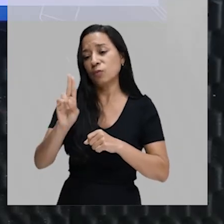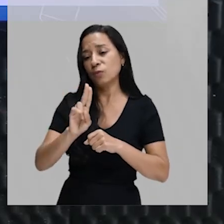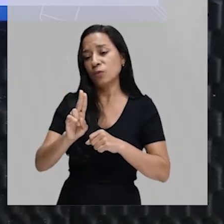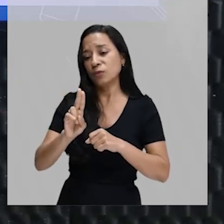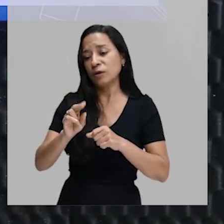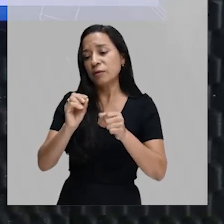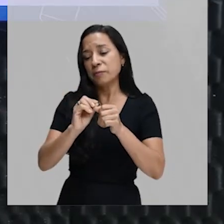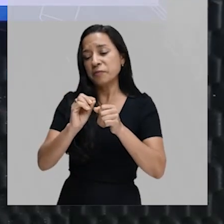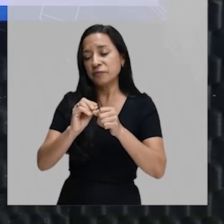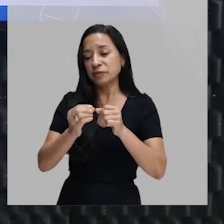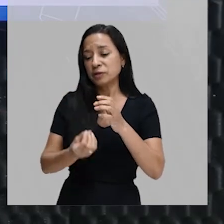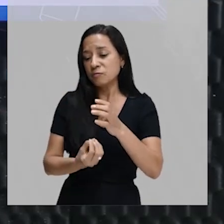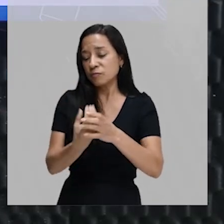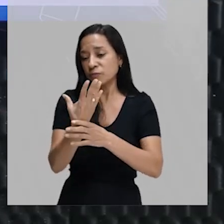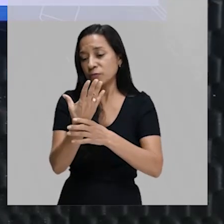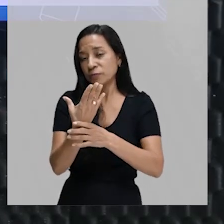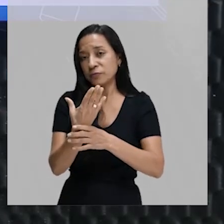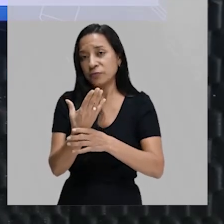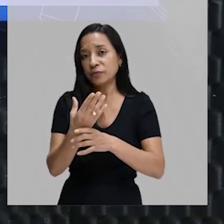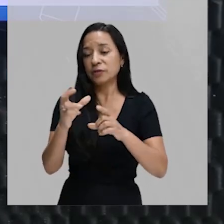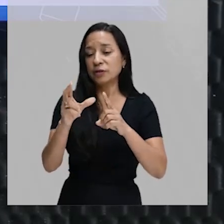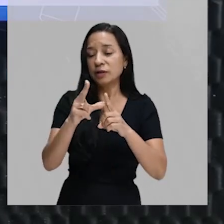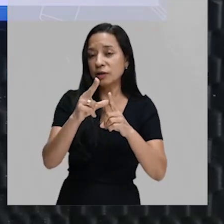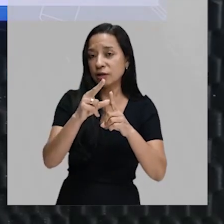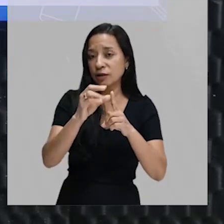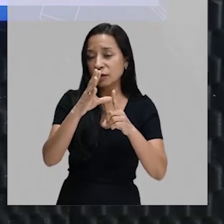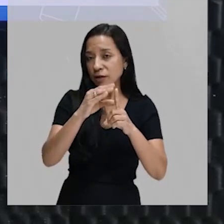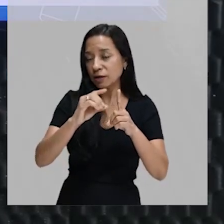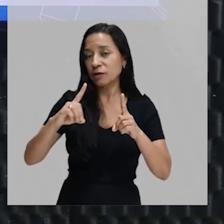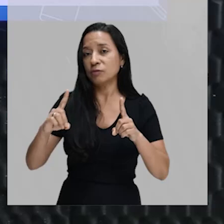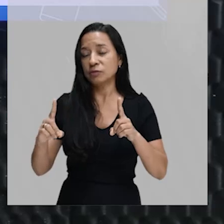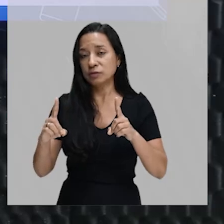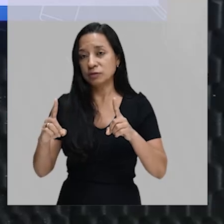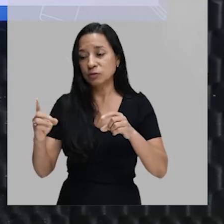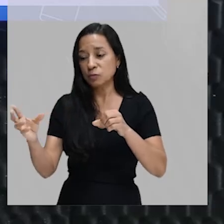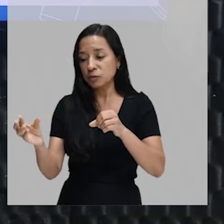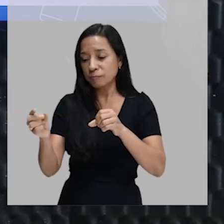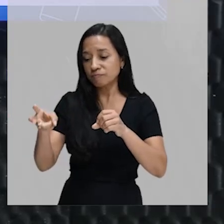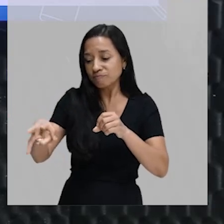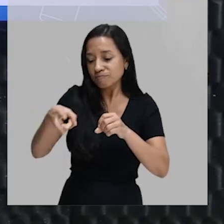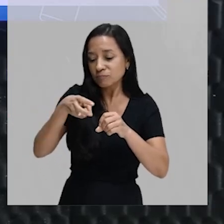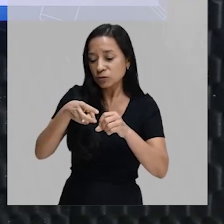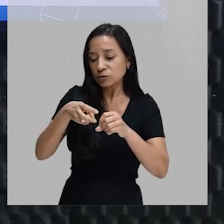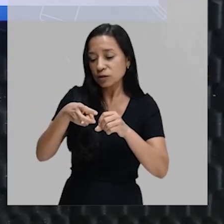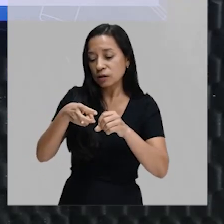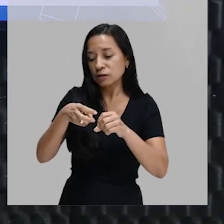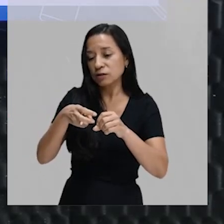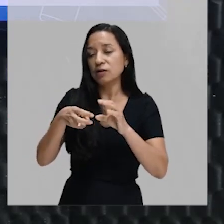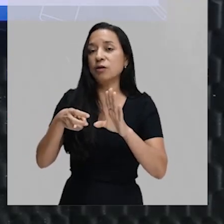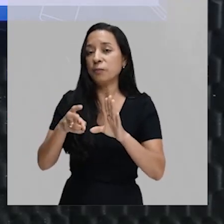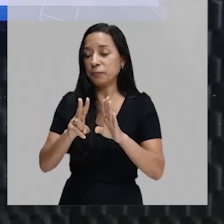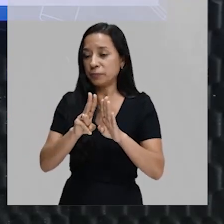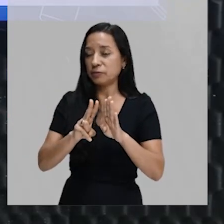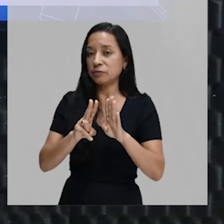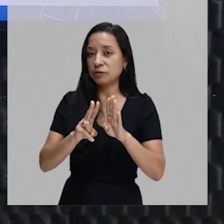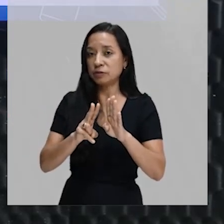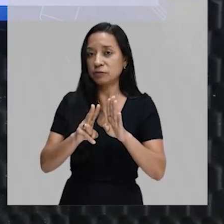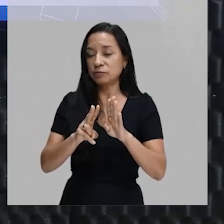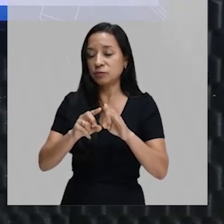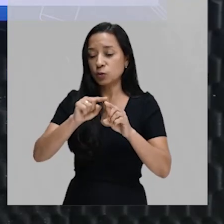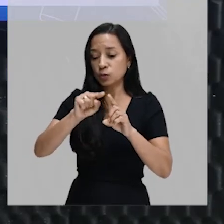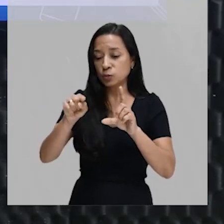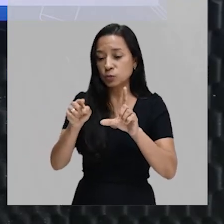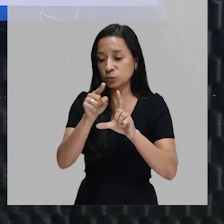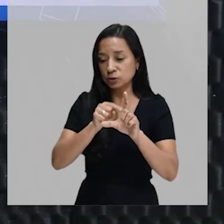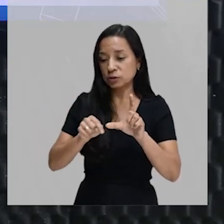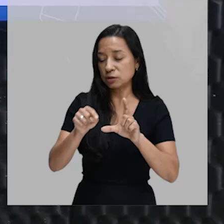E a clonagem, gente pode utilizar vírus para injetar material genético na bactéria. Então, no ciclo lisogênico, pessoal,